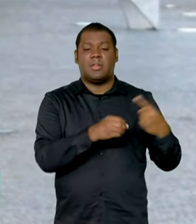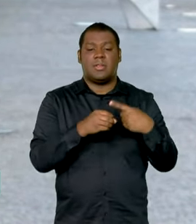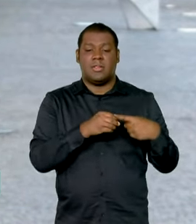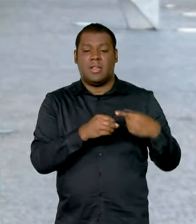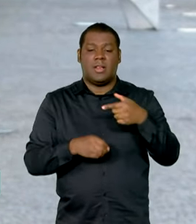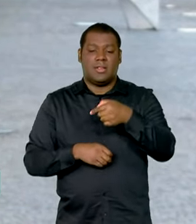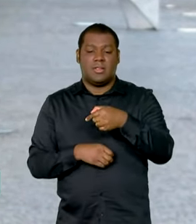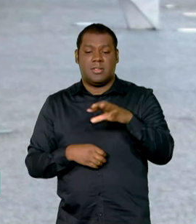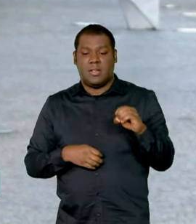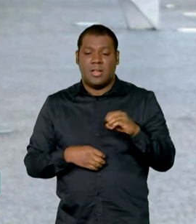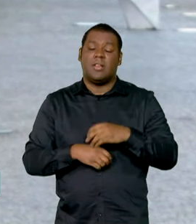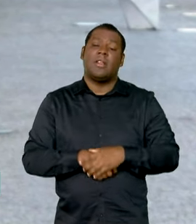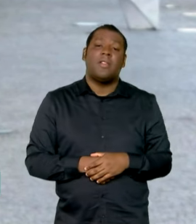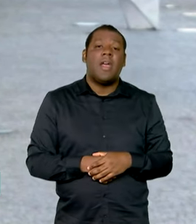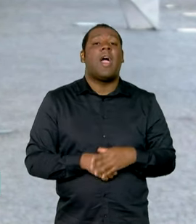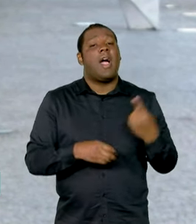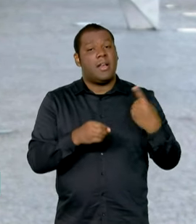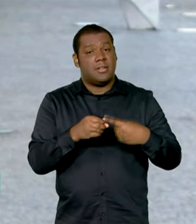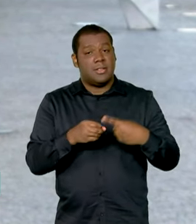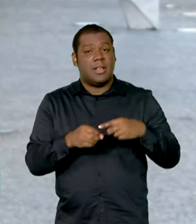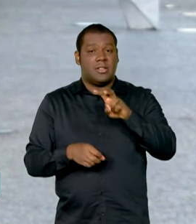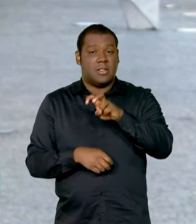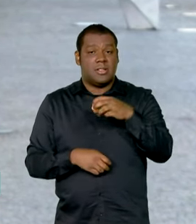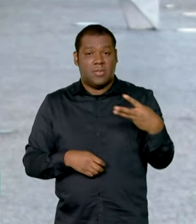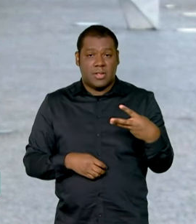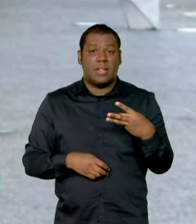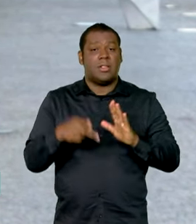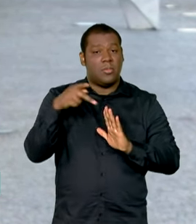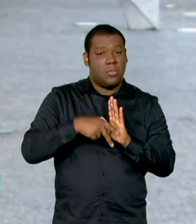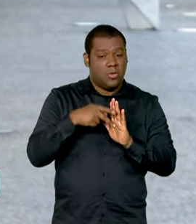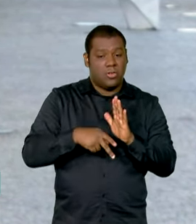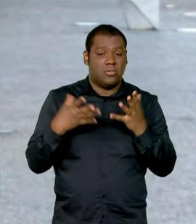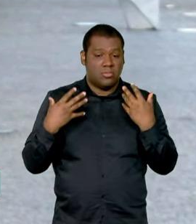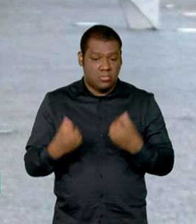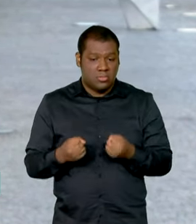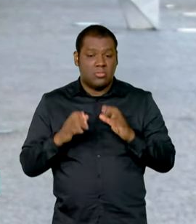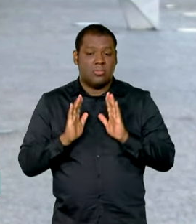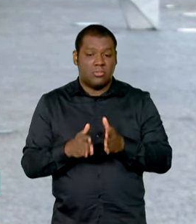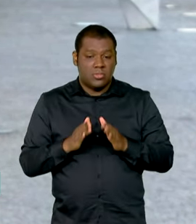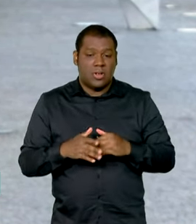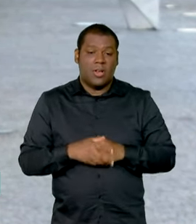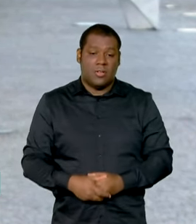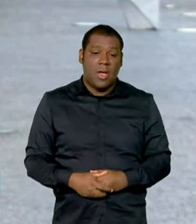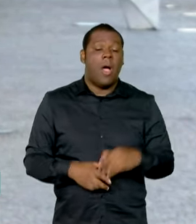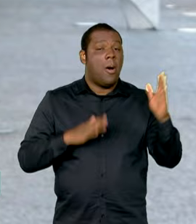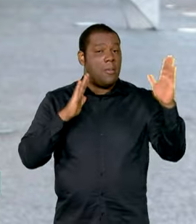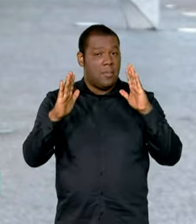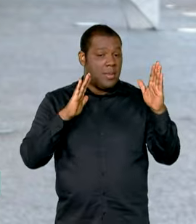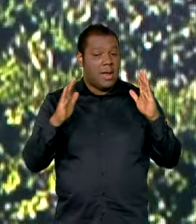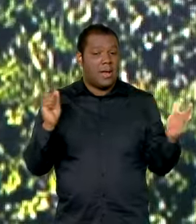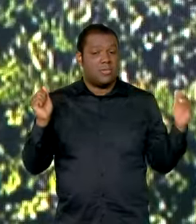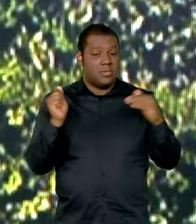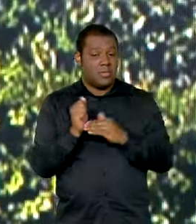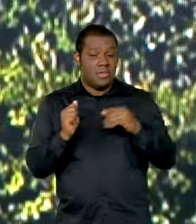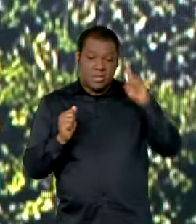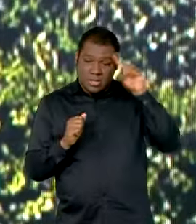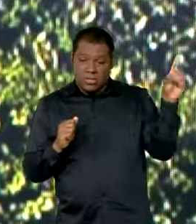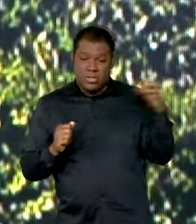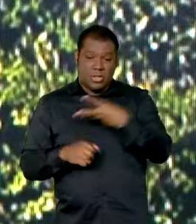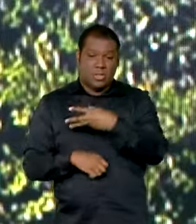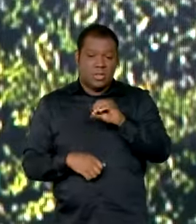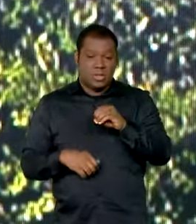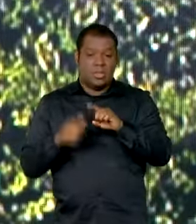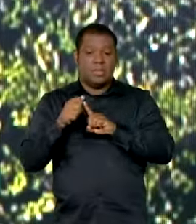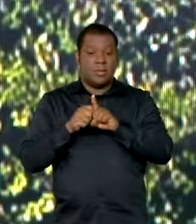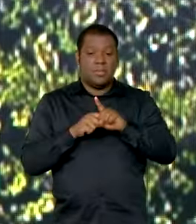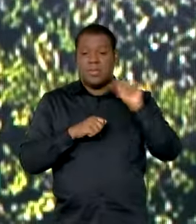53 já aderiram ao programa. O restante tem até o dia 30 de abril para firmar o termo de adesão. Quando a gente fala